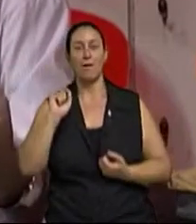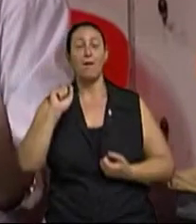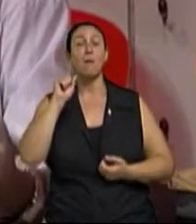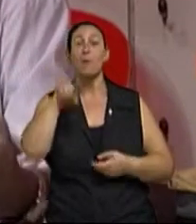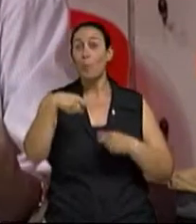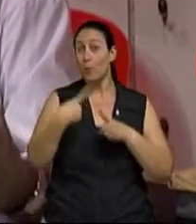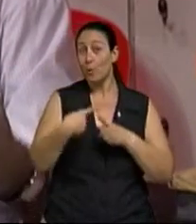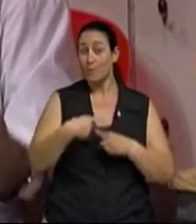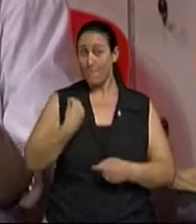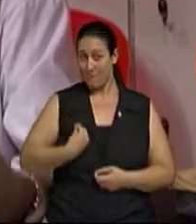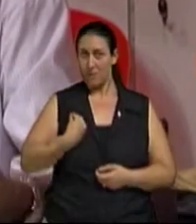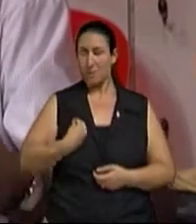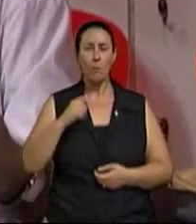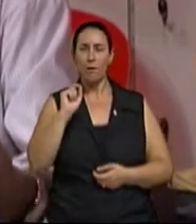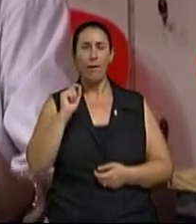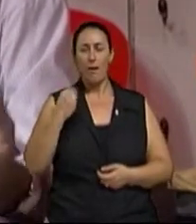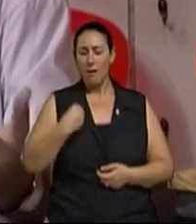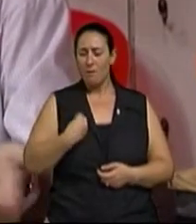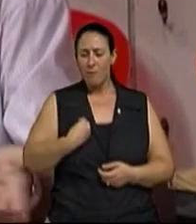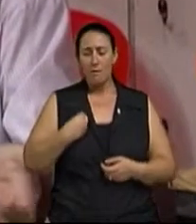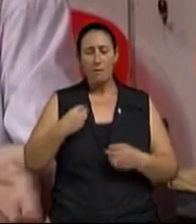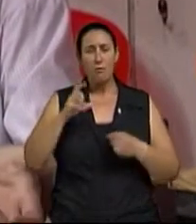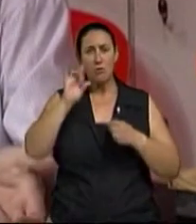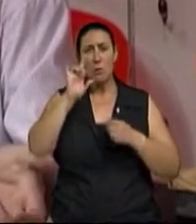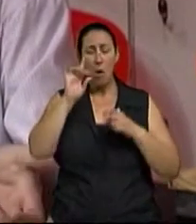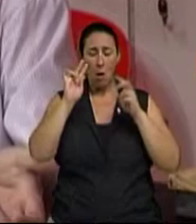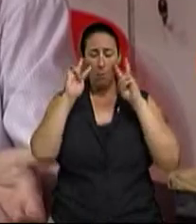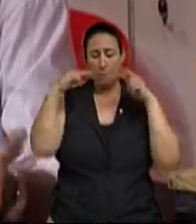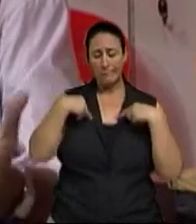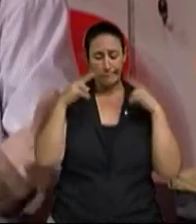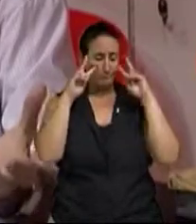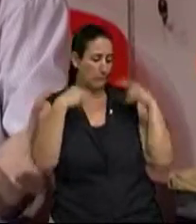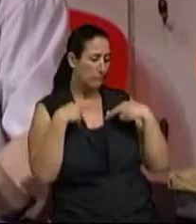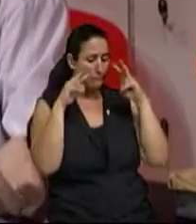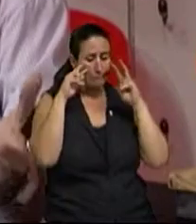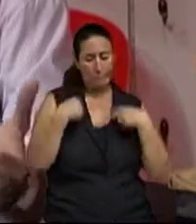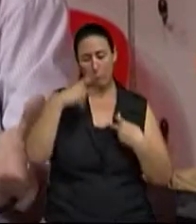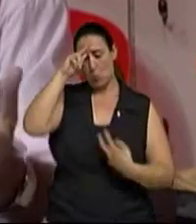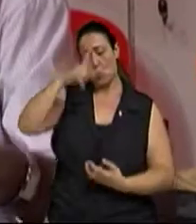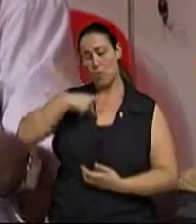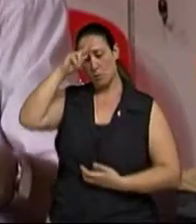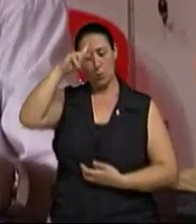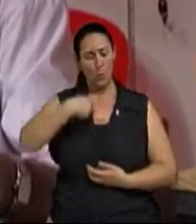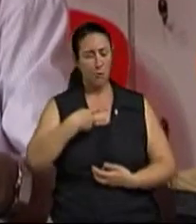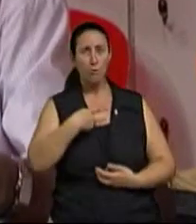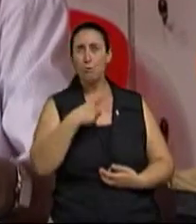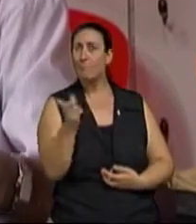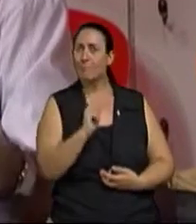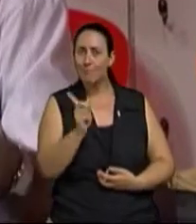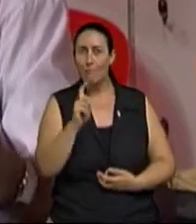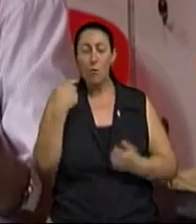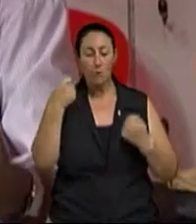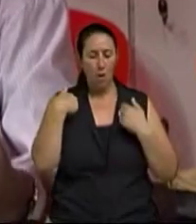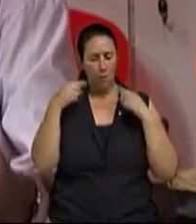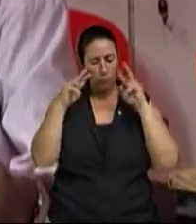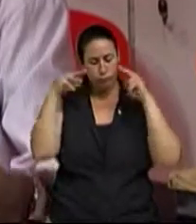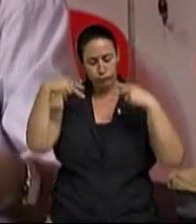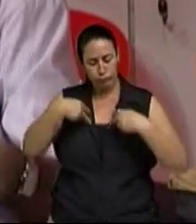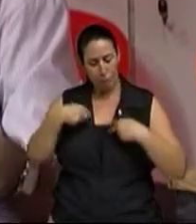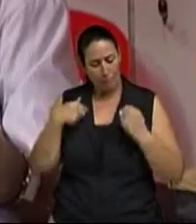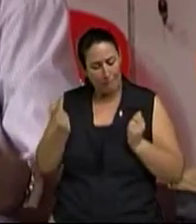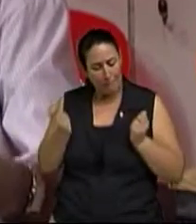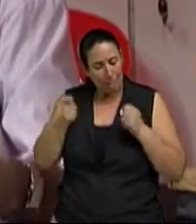é muito pequena quando ela é em torno do próprio umbigo. Não faz sentido viver só para si. Nós vivemos